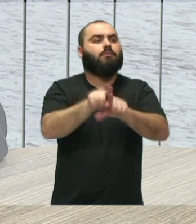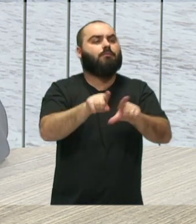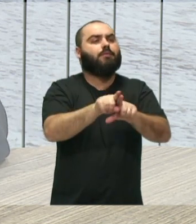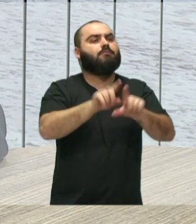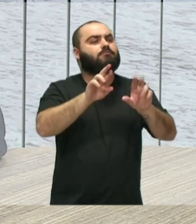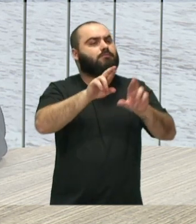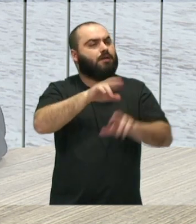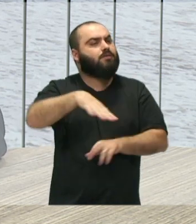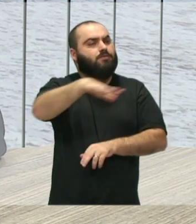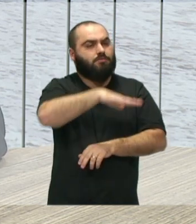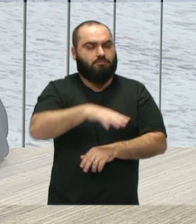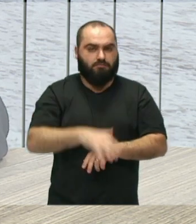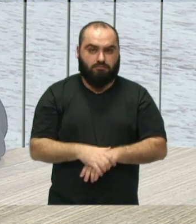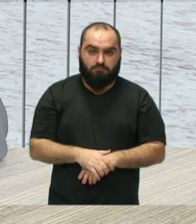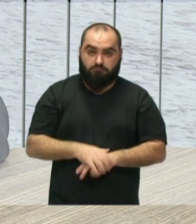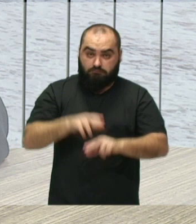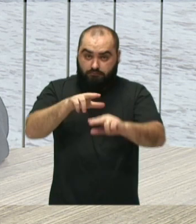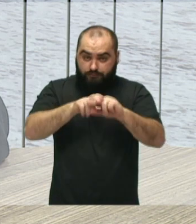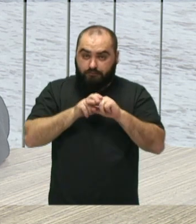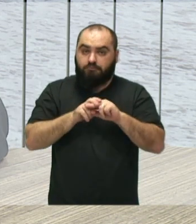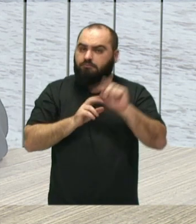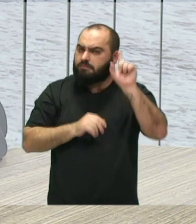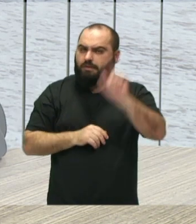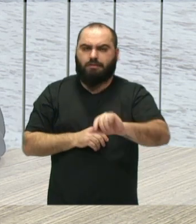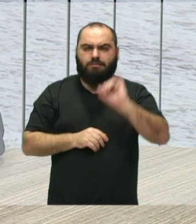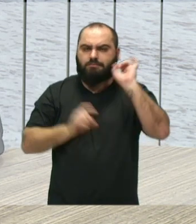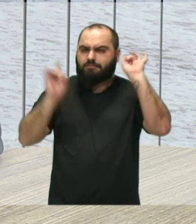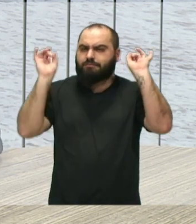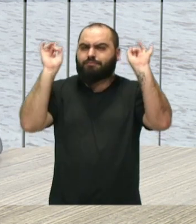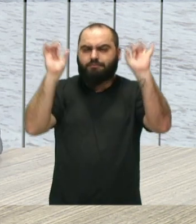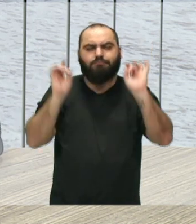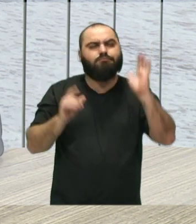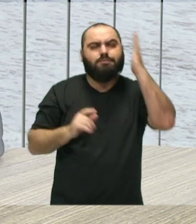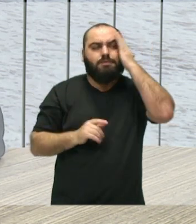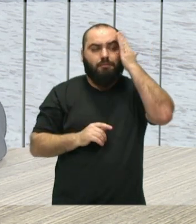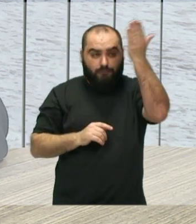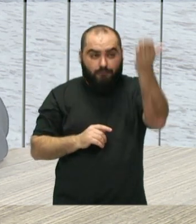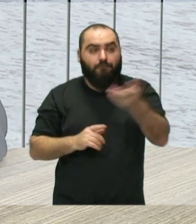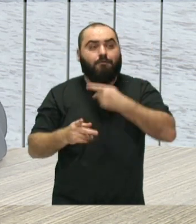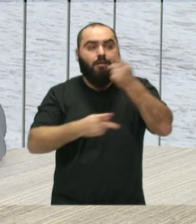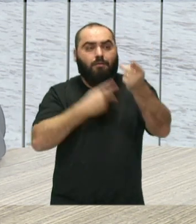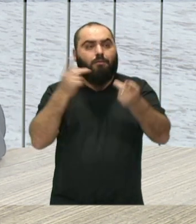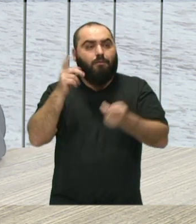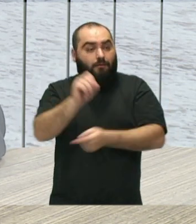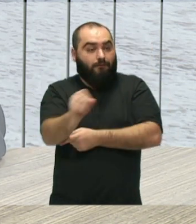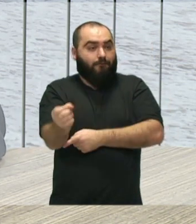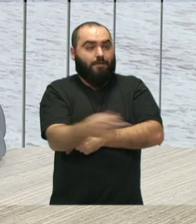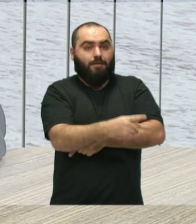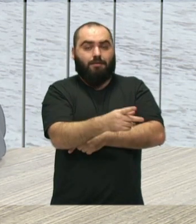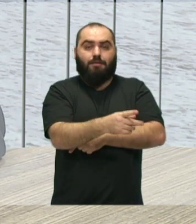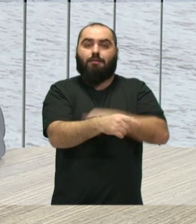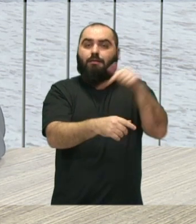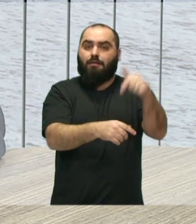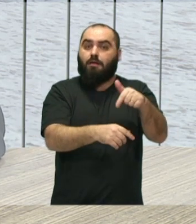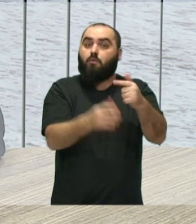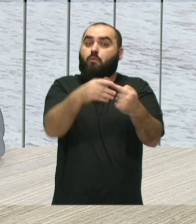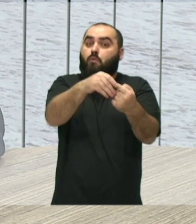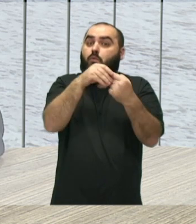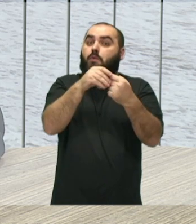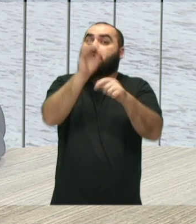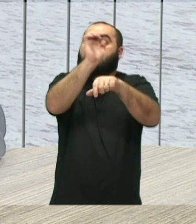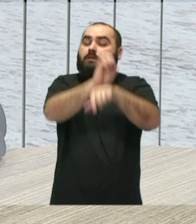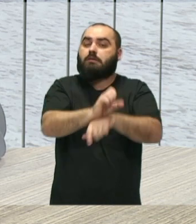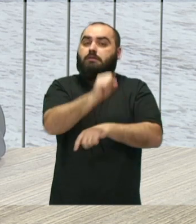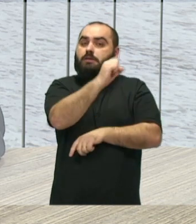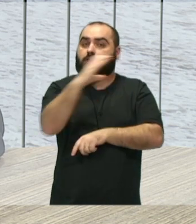Então, é muito gratificante, né? Poder estar oferecendo essa oportunidade, como você falou. Hoje, o conservatório é o único do estado de Santa Catarina. Eu sempre gosto